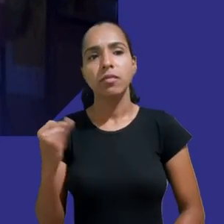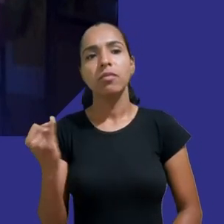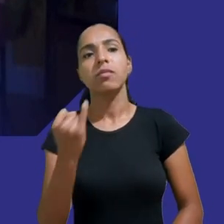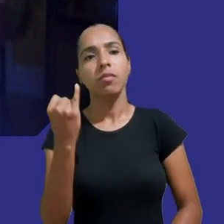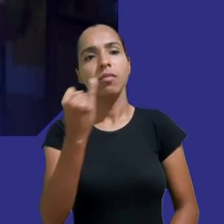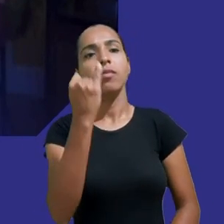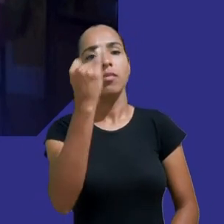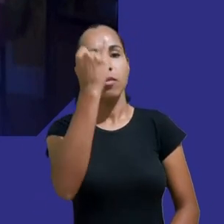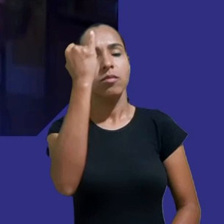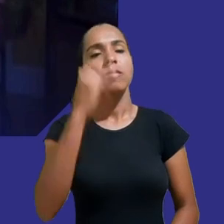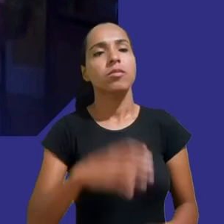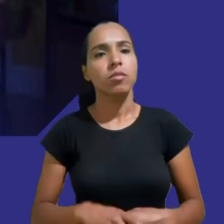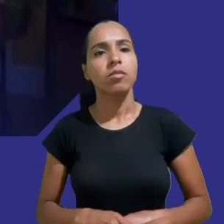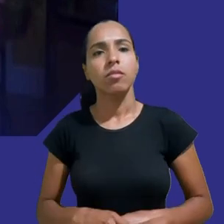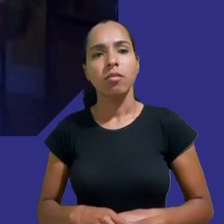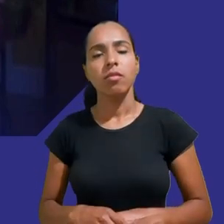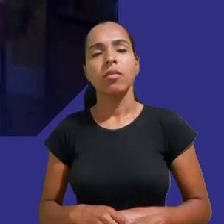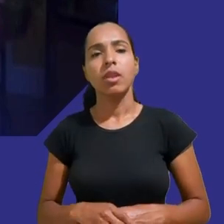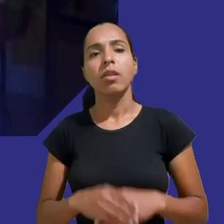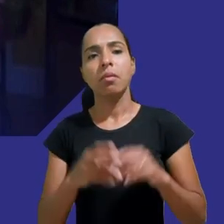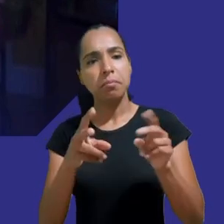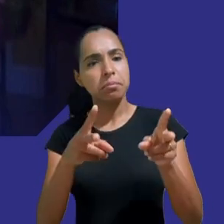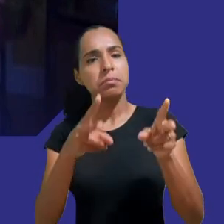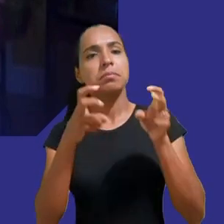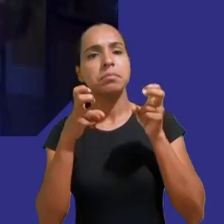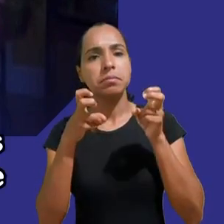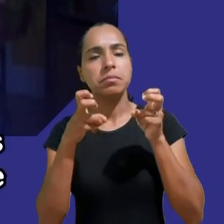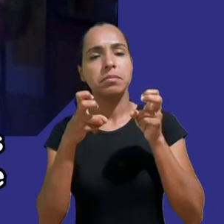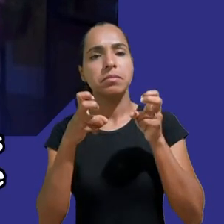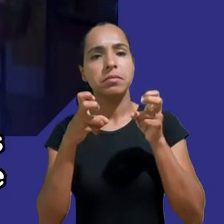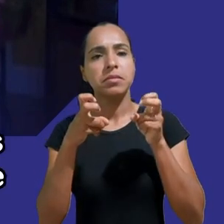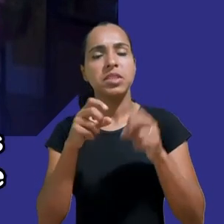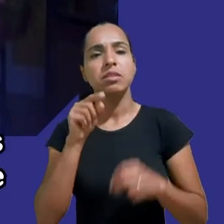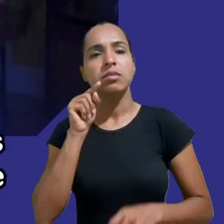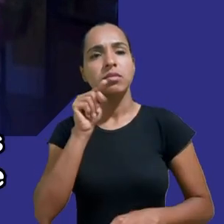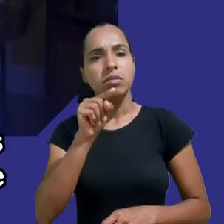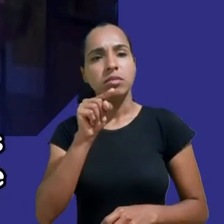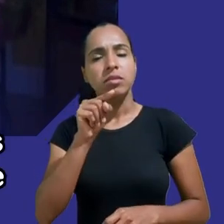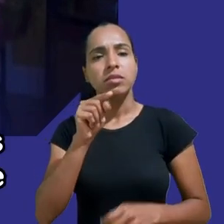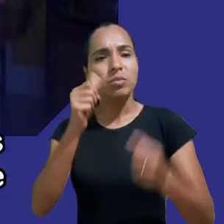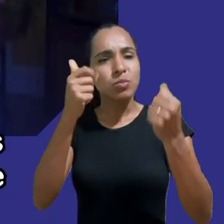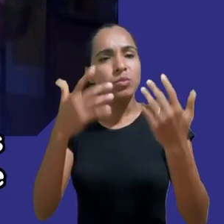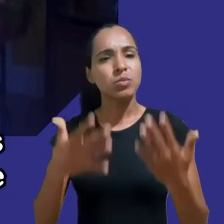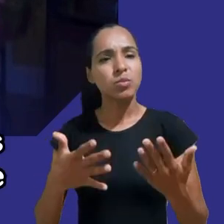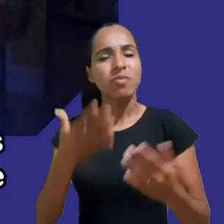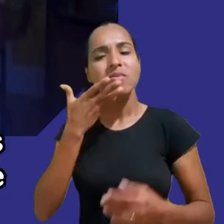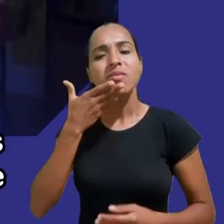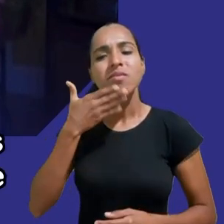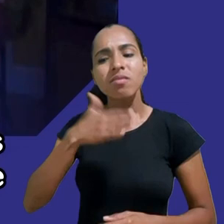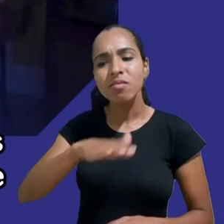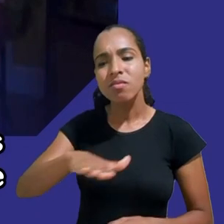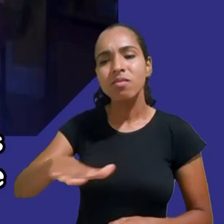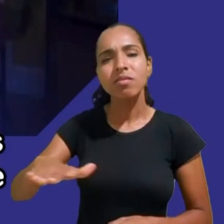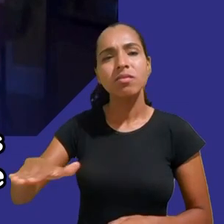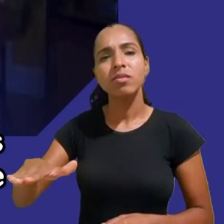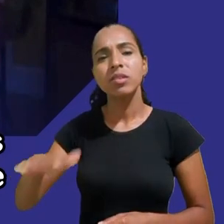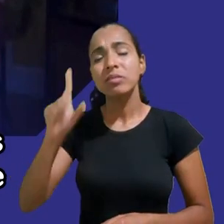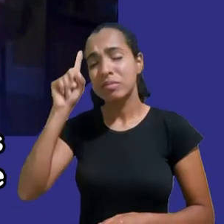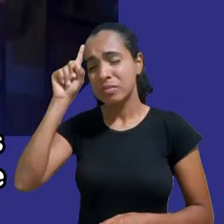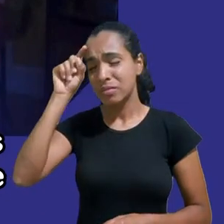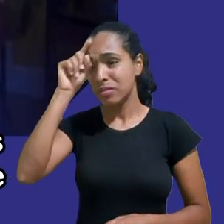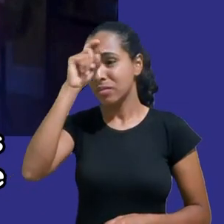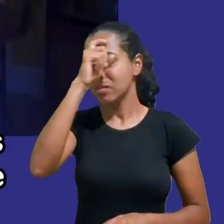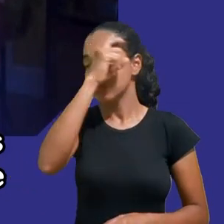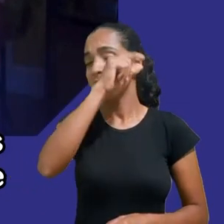que além dos danos causados às crianças é muito difícil para os concorrentes que não coletam dados